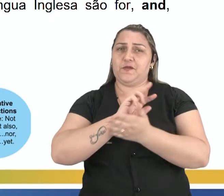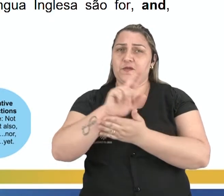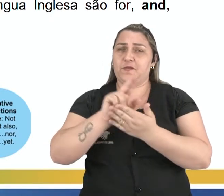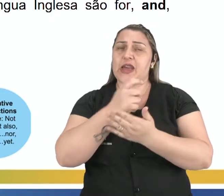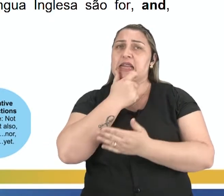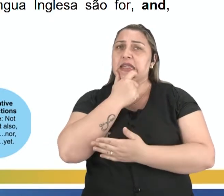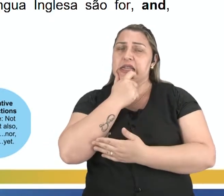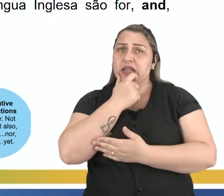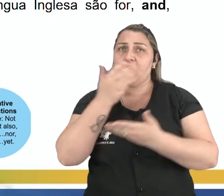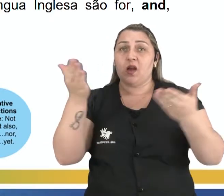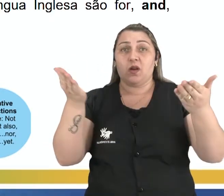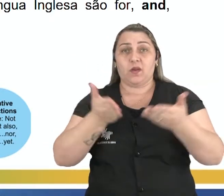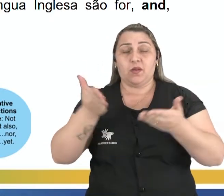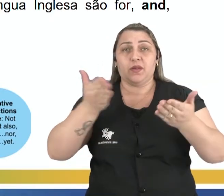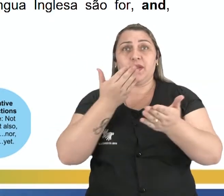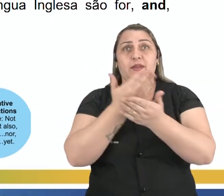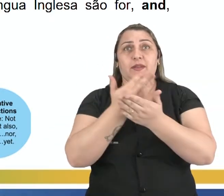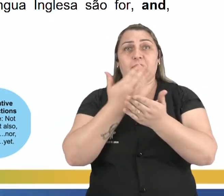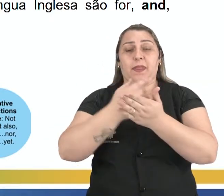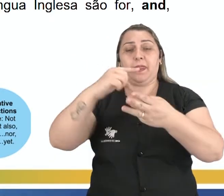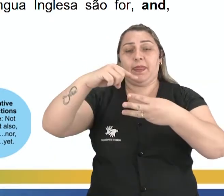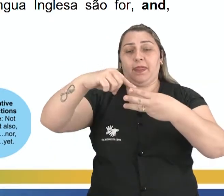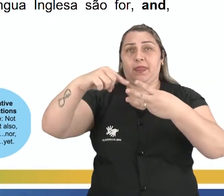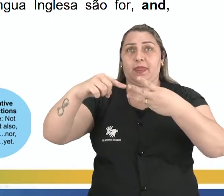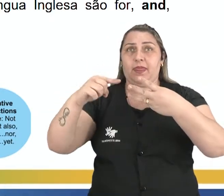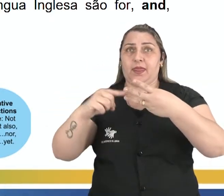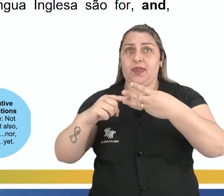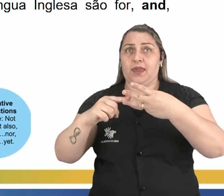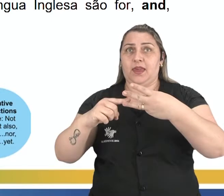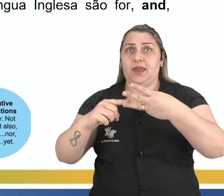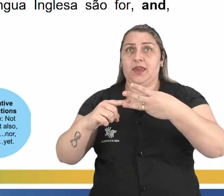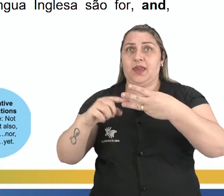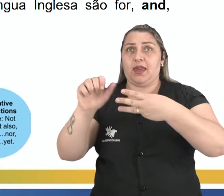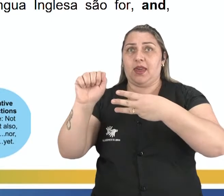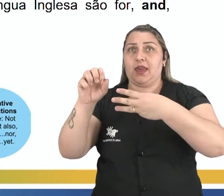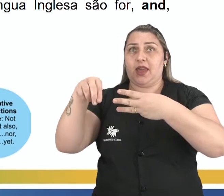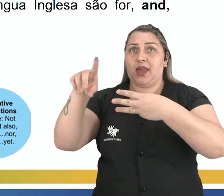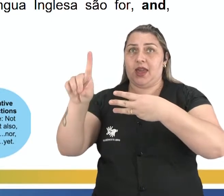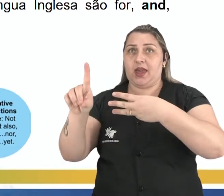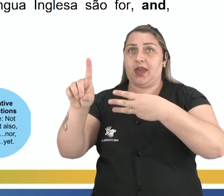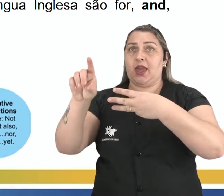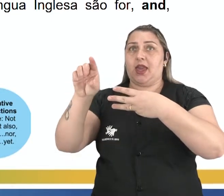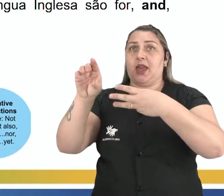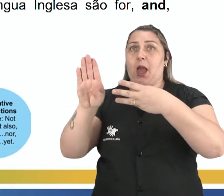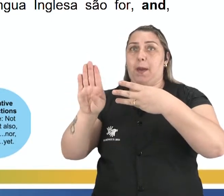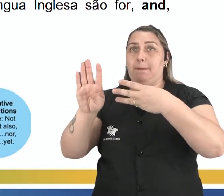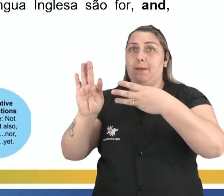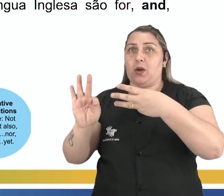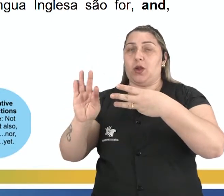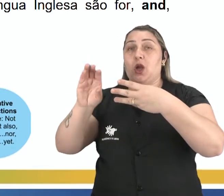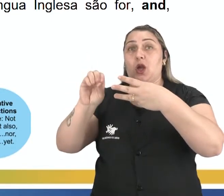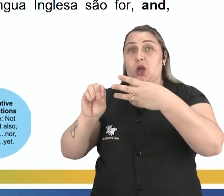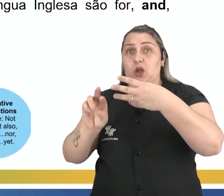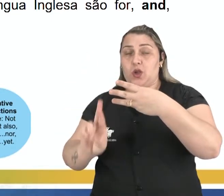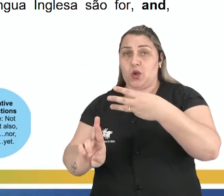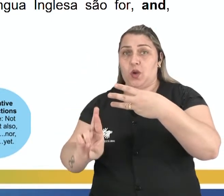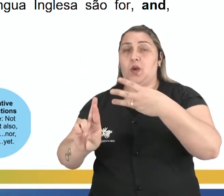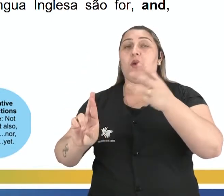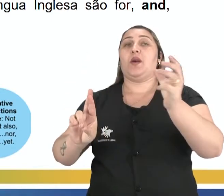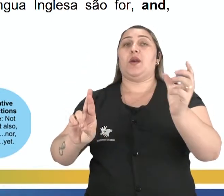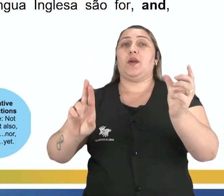língua inglesa. Hoje nós vamos estudar três delas. And, but, or. Então, Coordinating